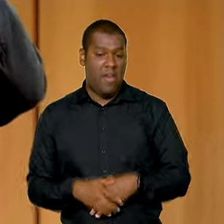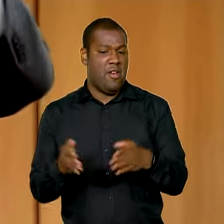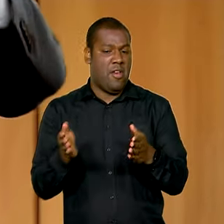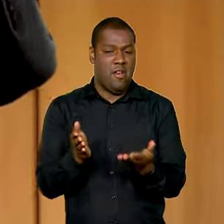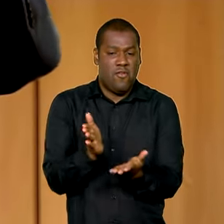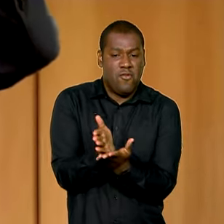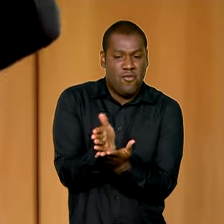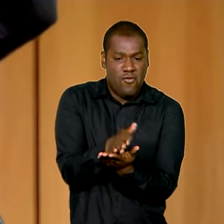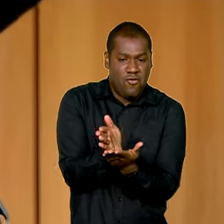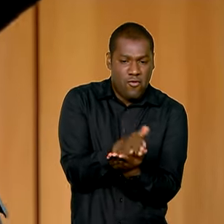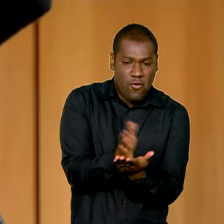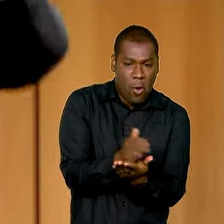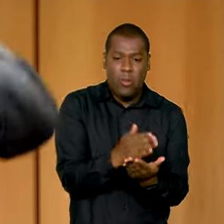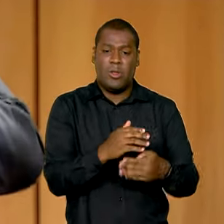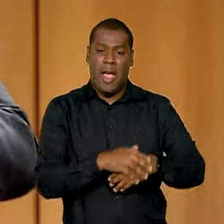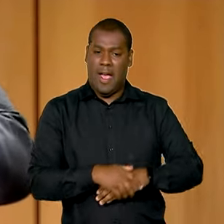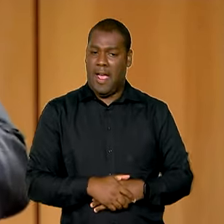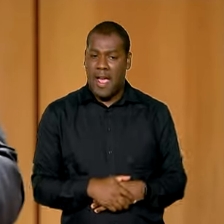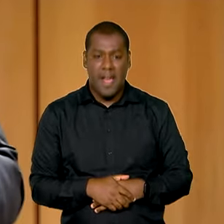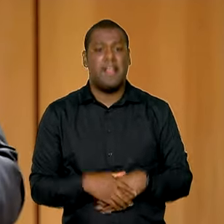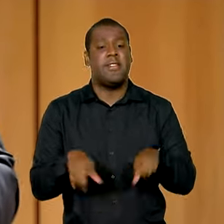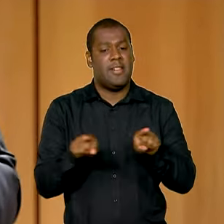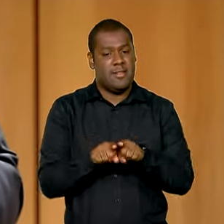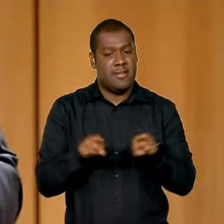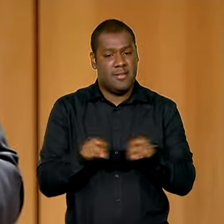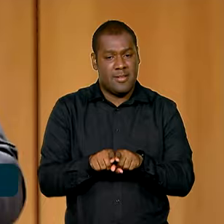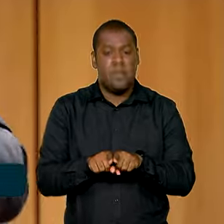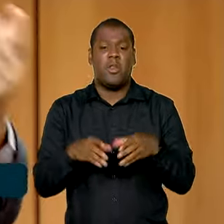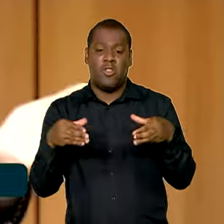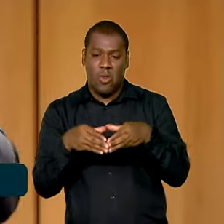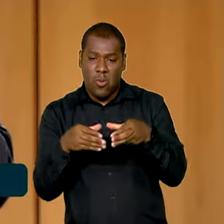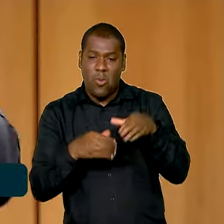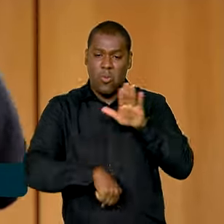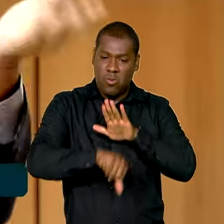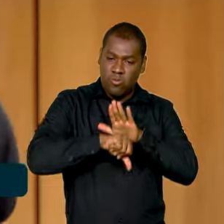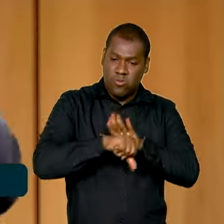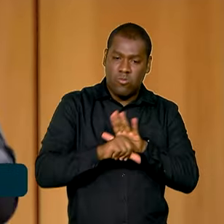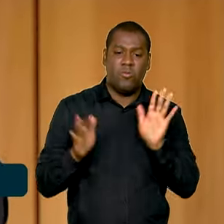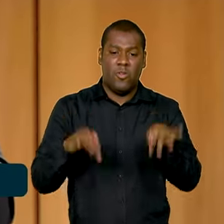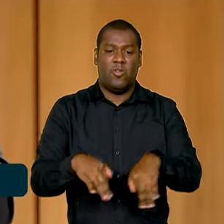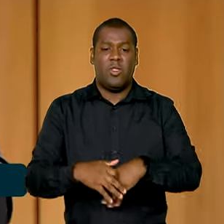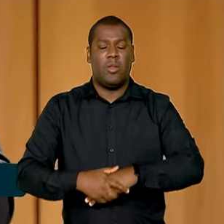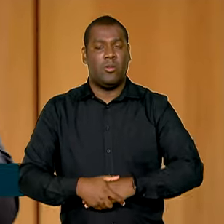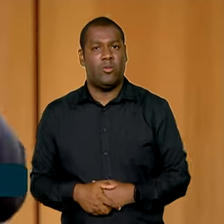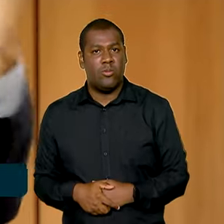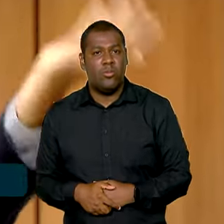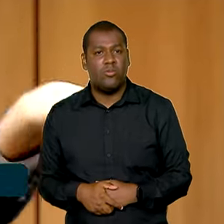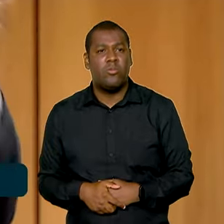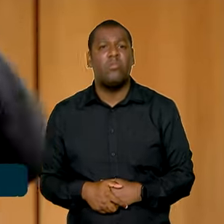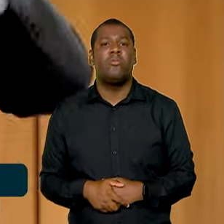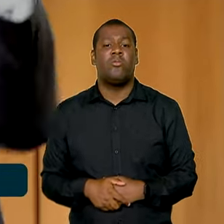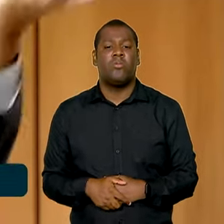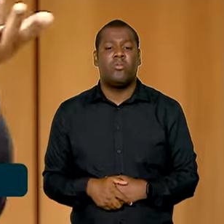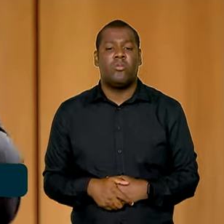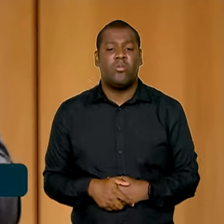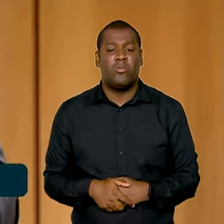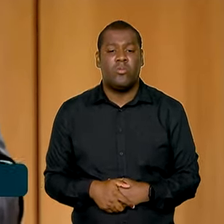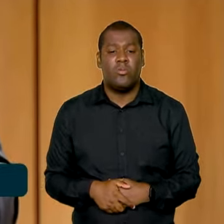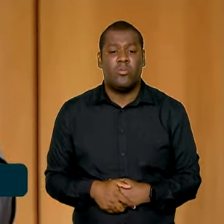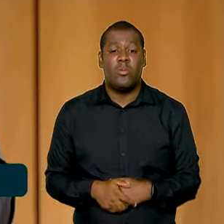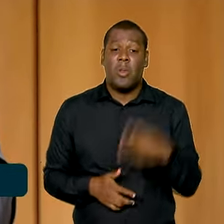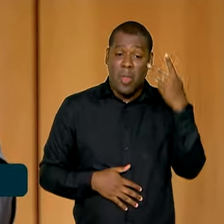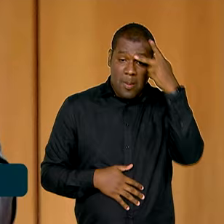os principais adversários da política que nós fizemos aqui? Aqueles que ganhavam dinheiro, por exemplo, com